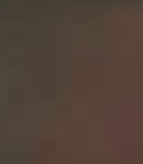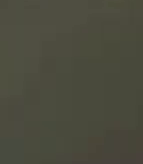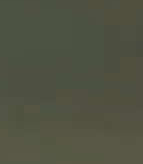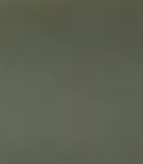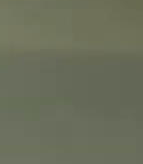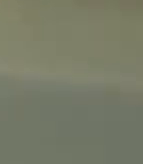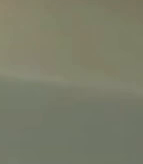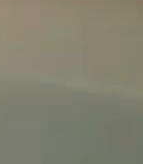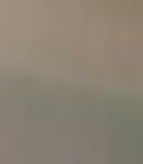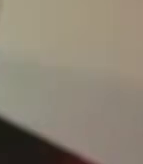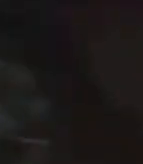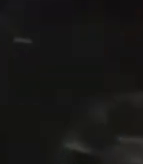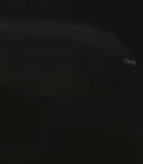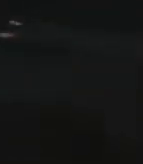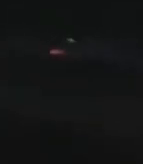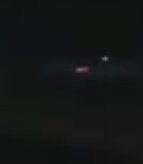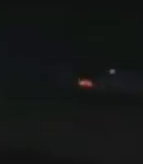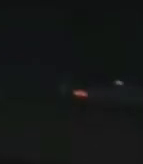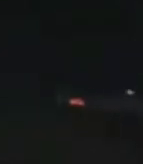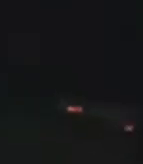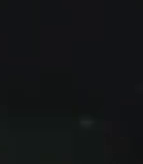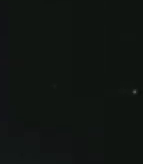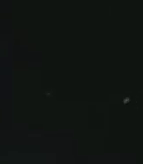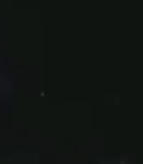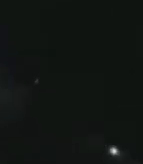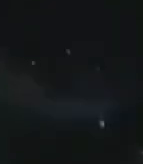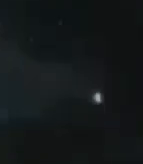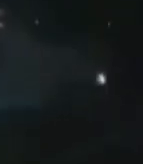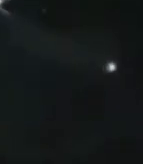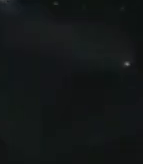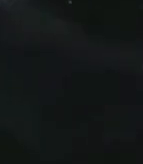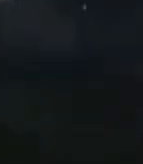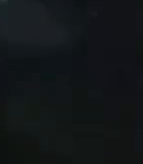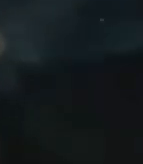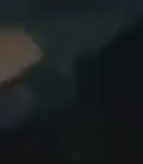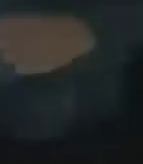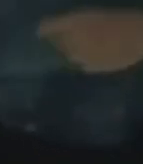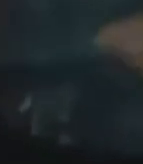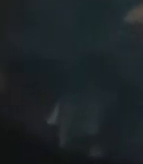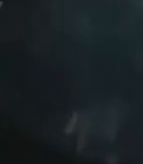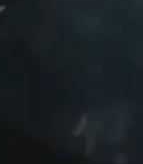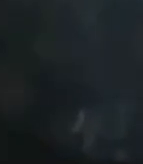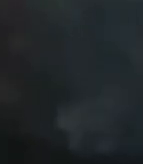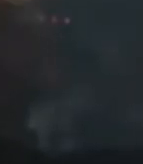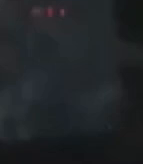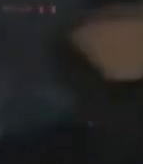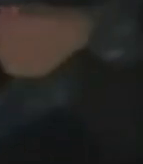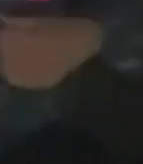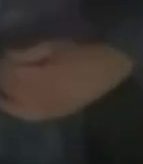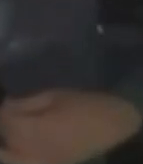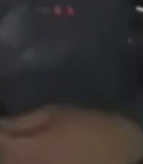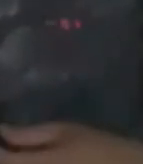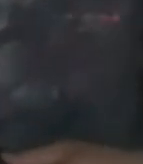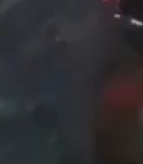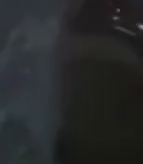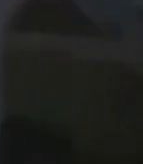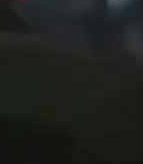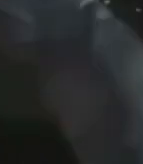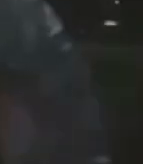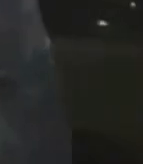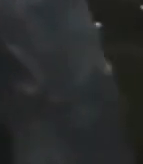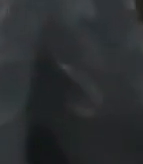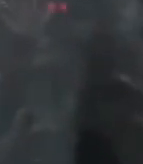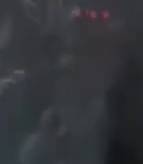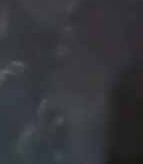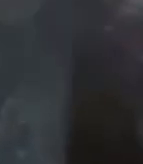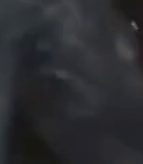Ele colocou as viaturas do município até no trevo para ajudar nessa questão. Oi, pessoal. Aqui quem